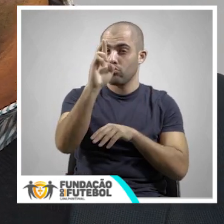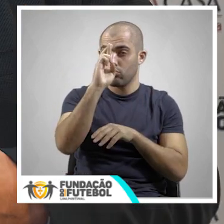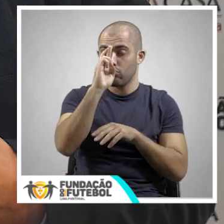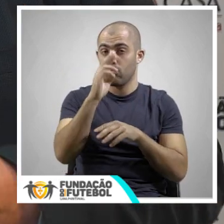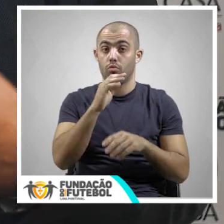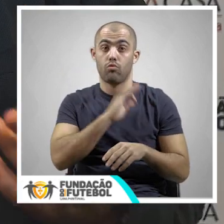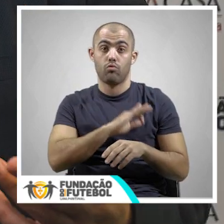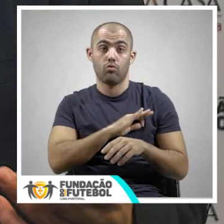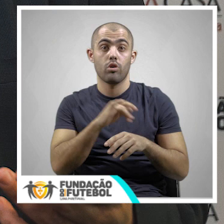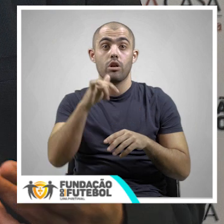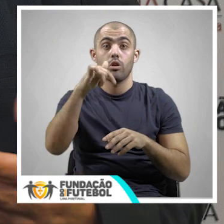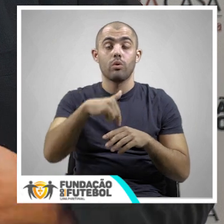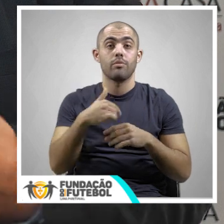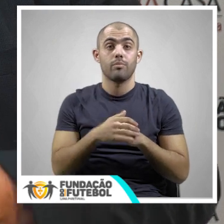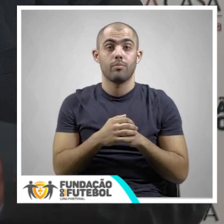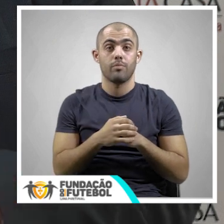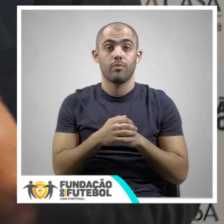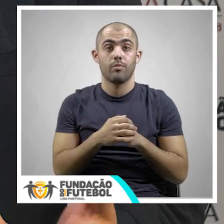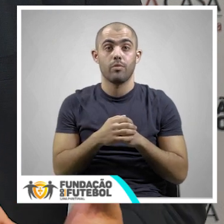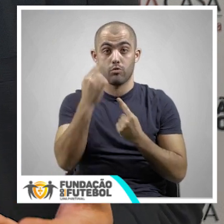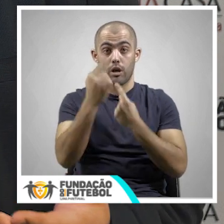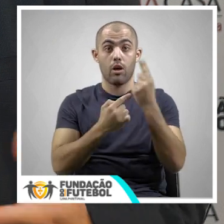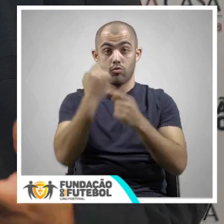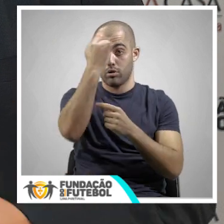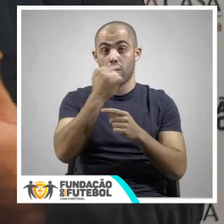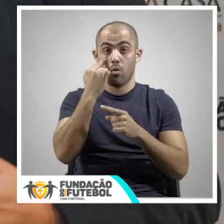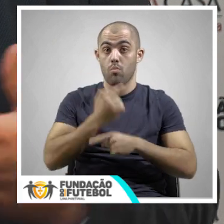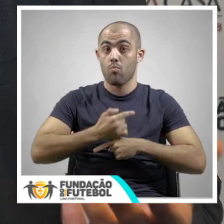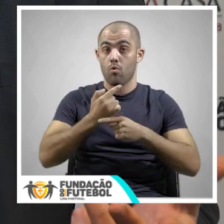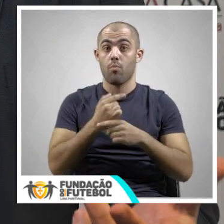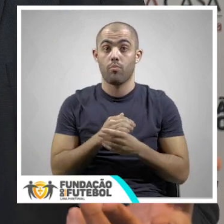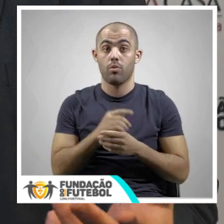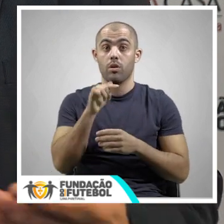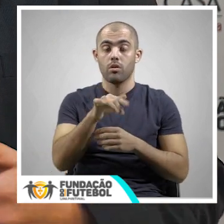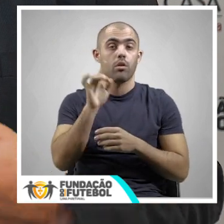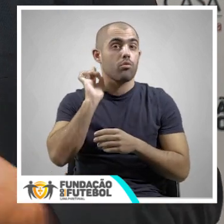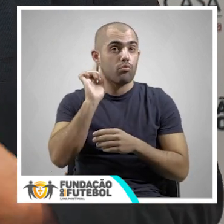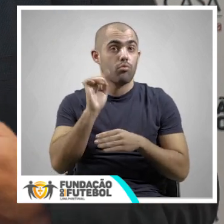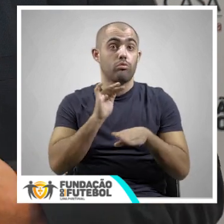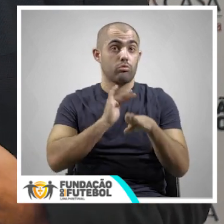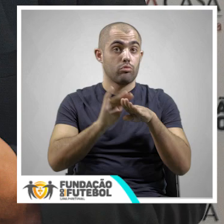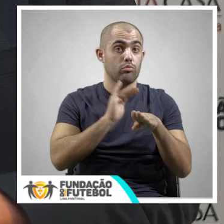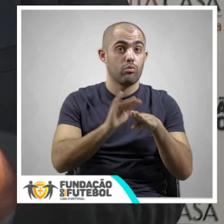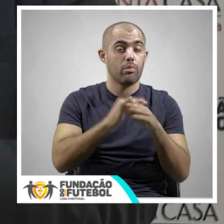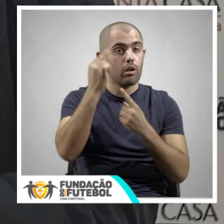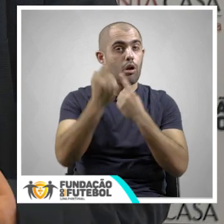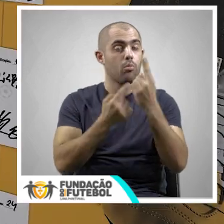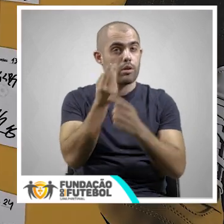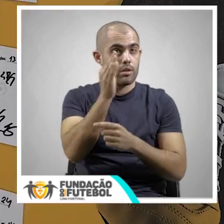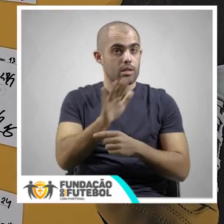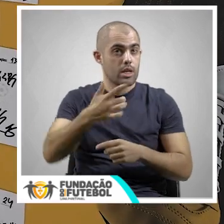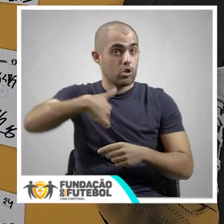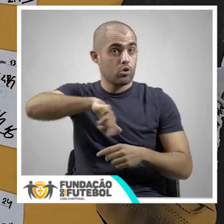disciplina, os futebolistas profissionais e que hoje em dia temos alguns que dão a cara por algumas atividades, isso tem sido muito sensibilizador para